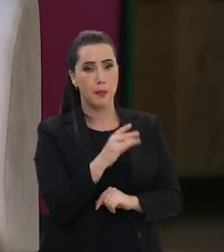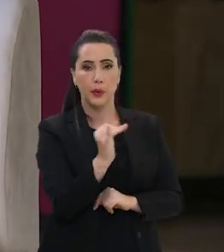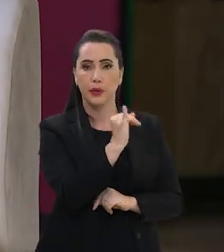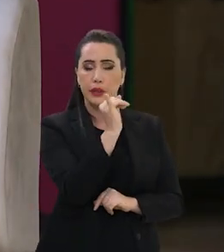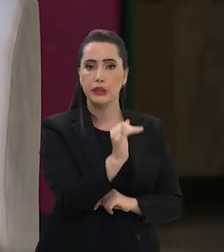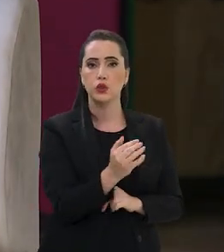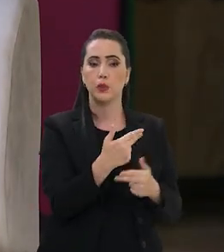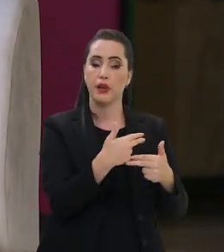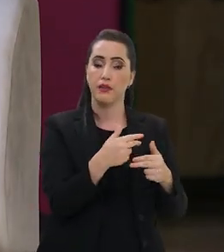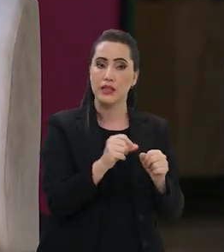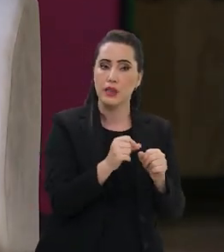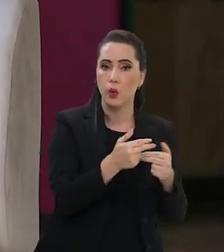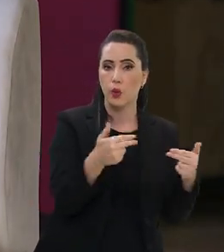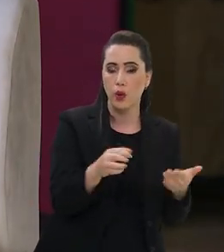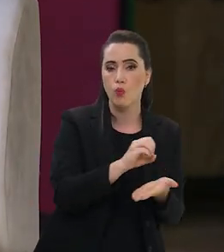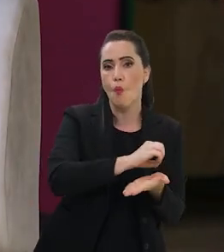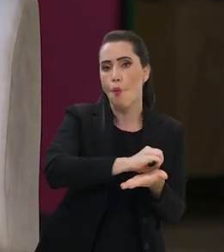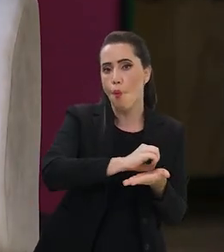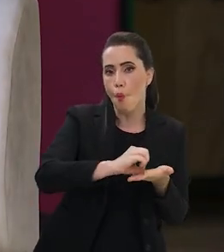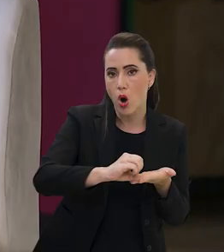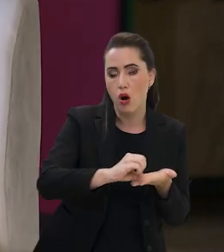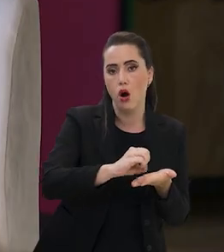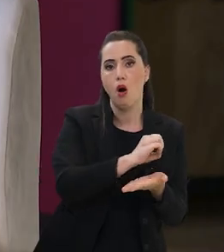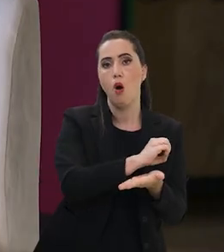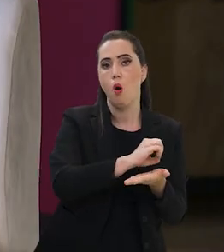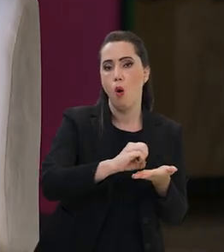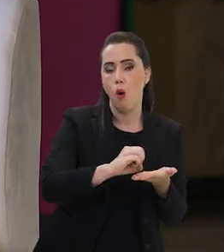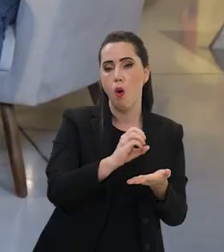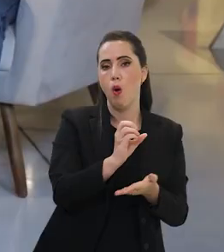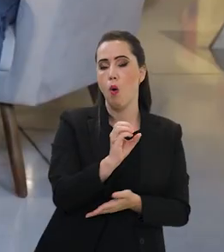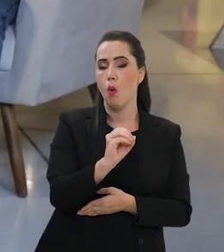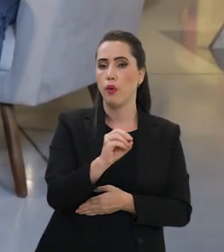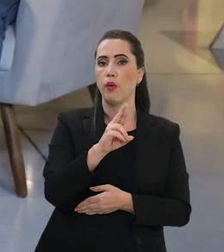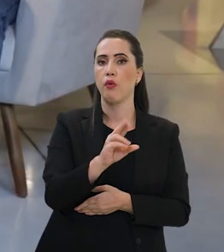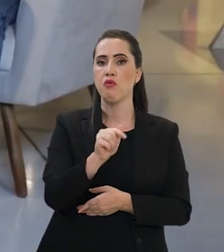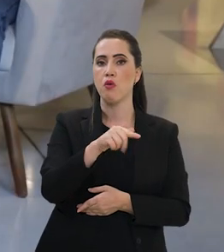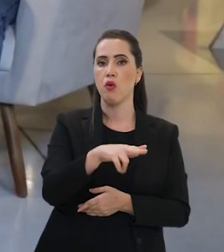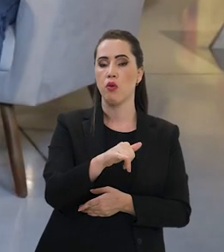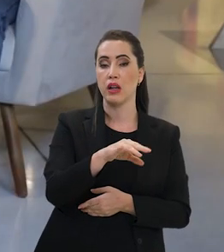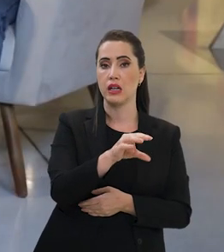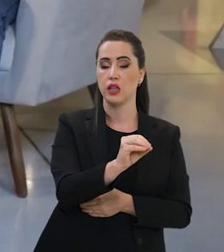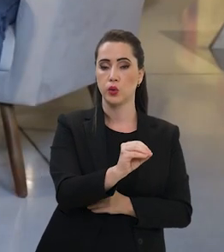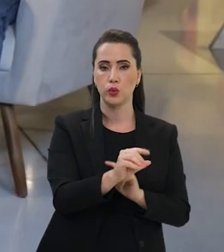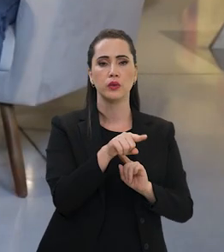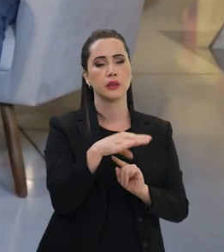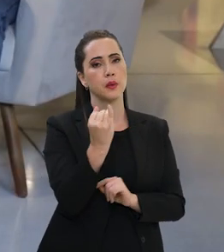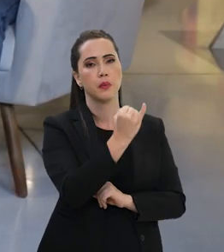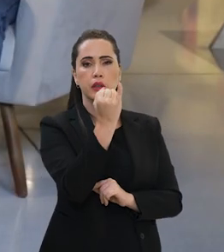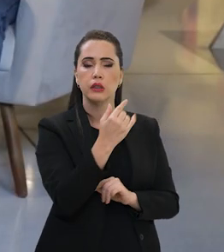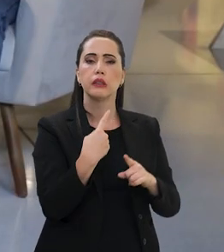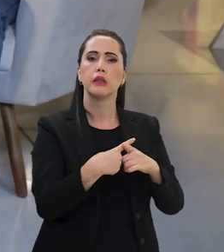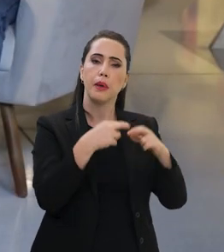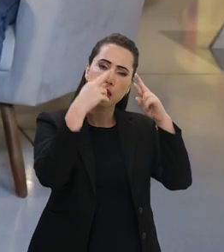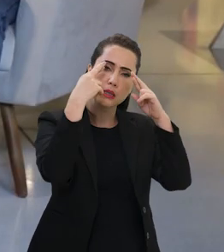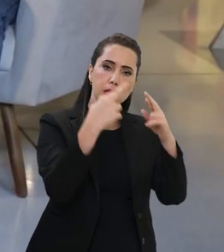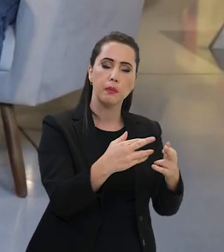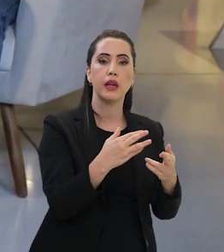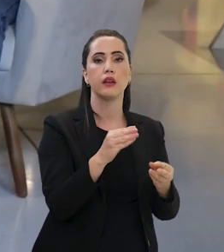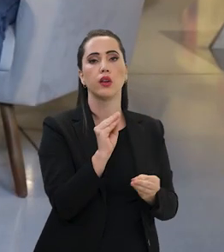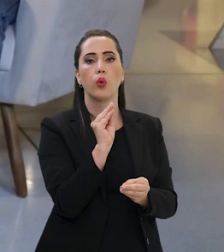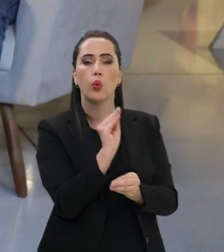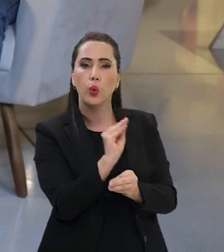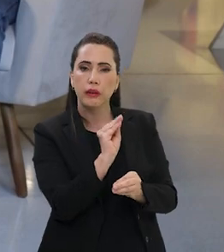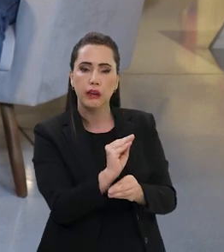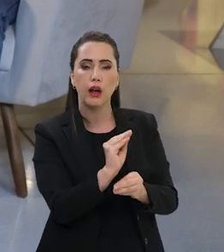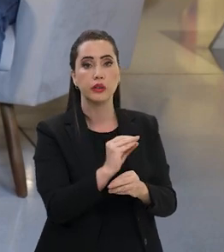vocacionada à produção de bens orgânicos, de gêneros orgânicos. Eu diria que é uma toada também muito